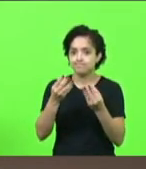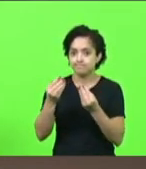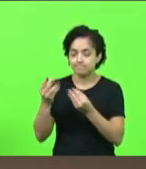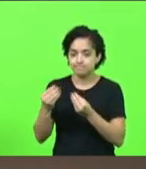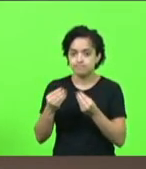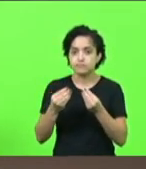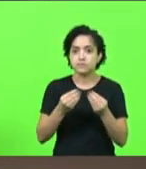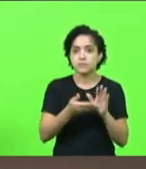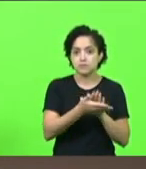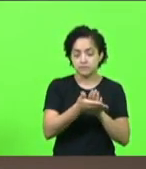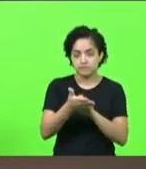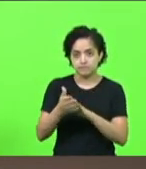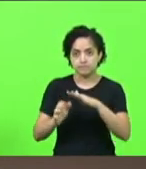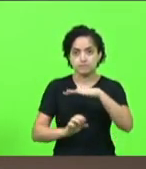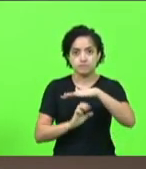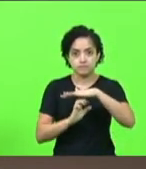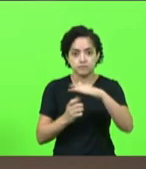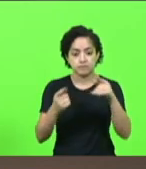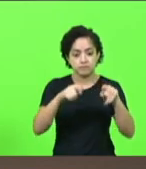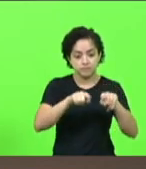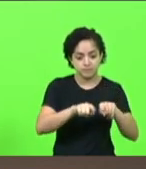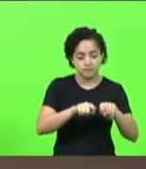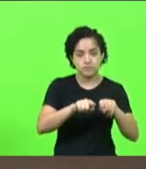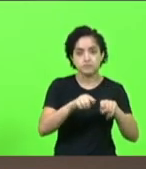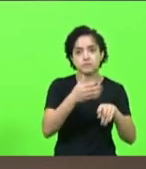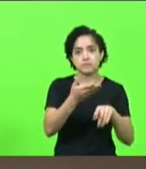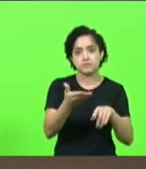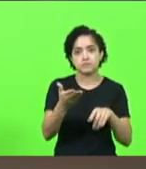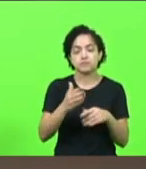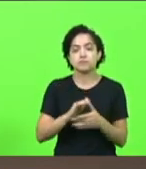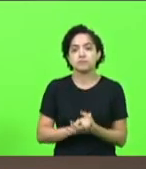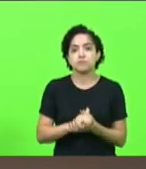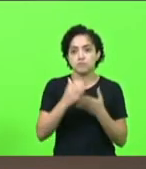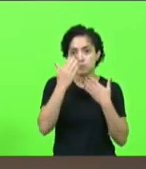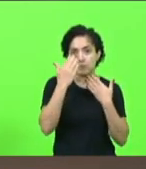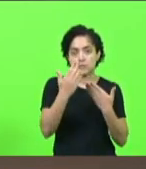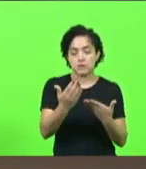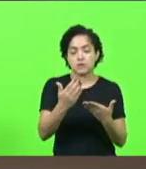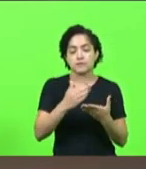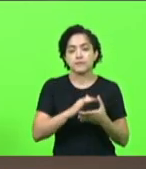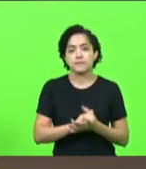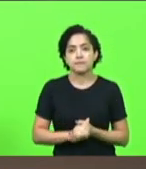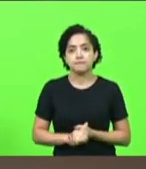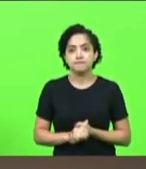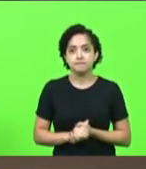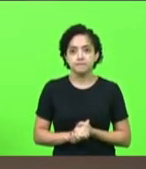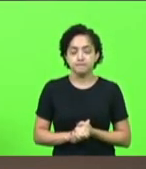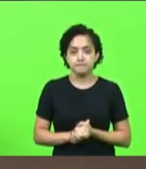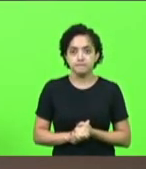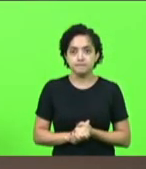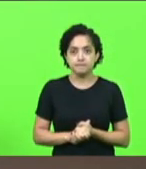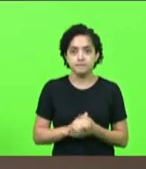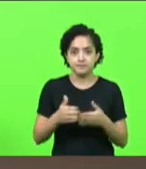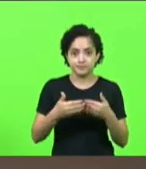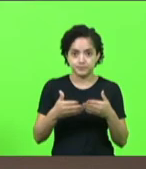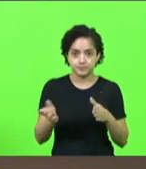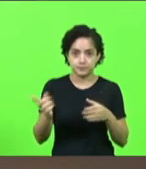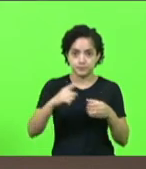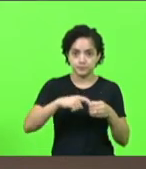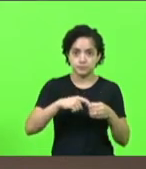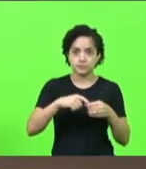empresas que fazem esse tipo de parceria com vocês muito obrigado para a presença de todos está reaberta a sessão